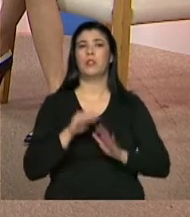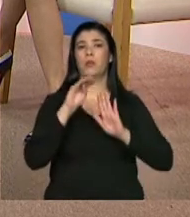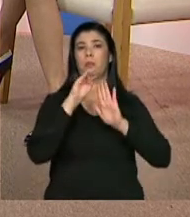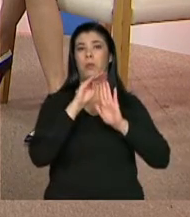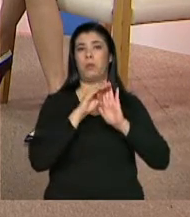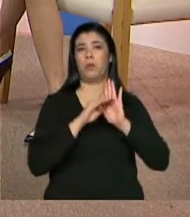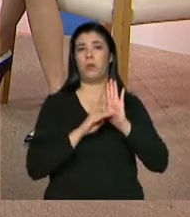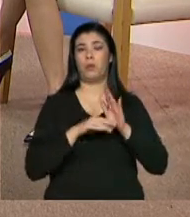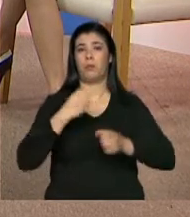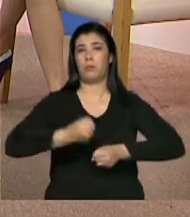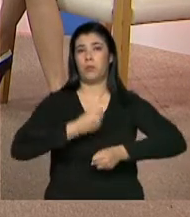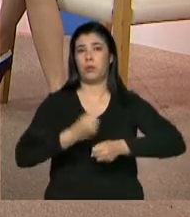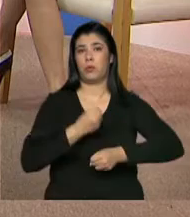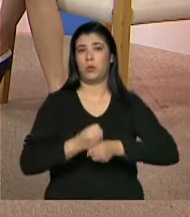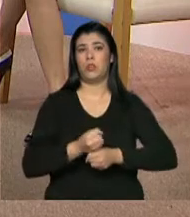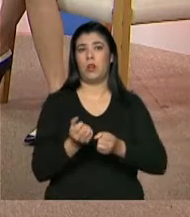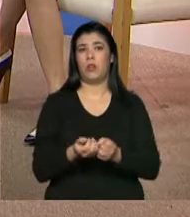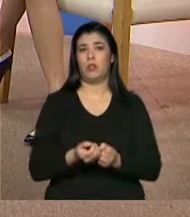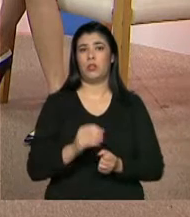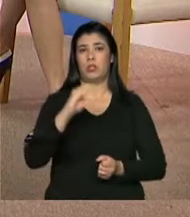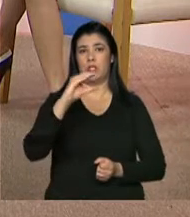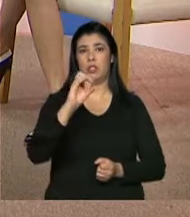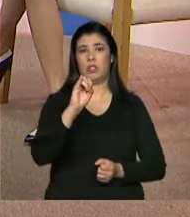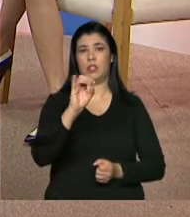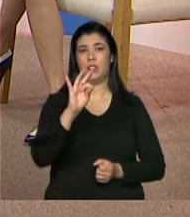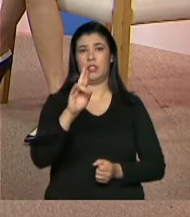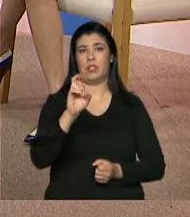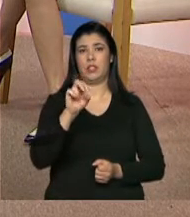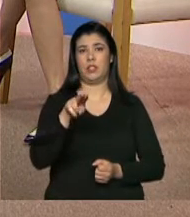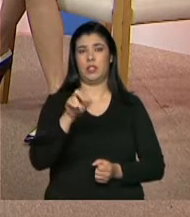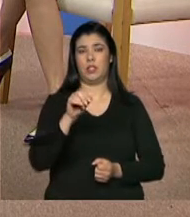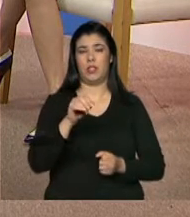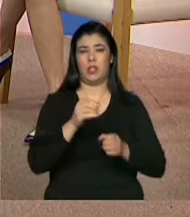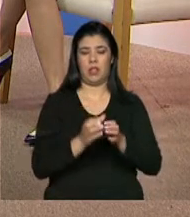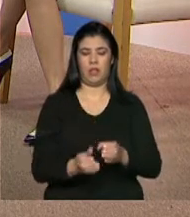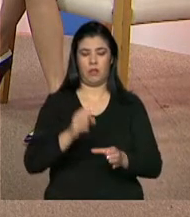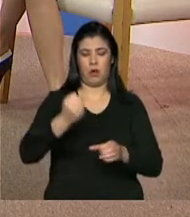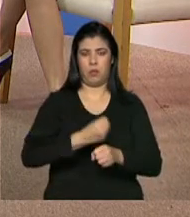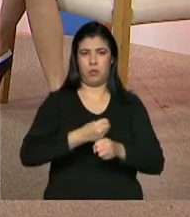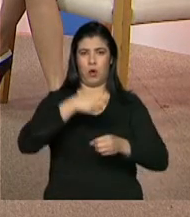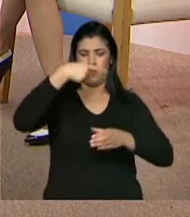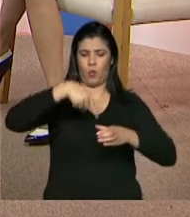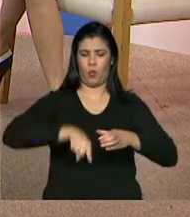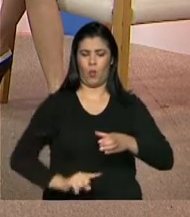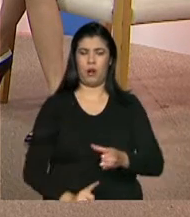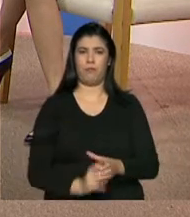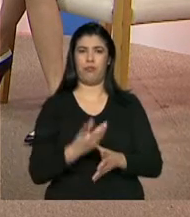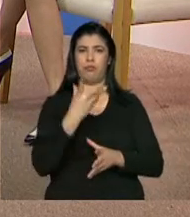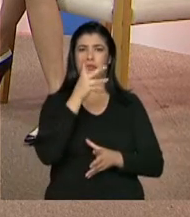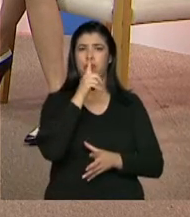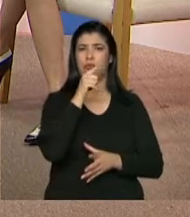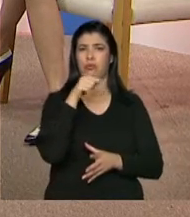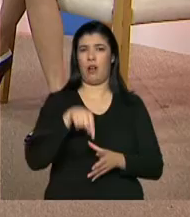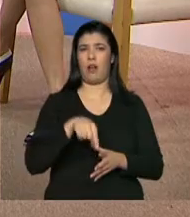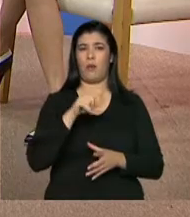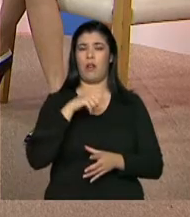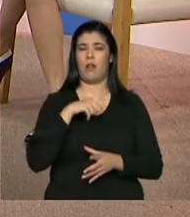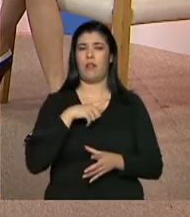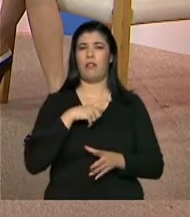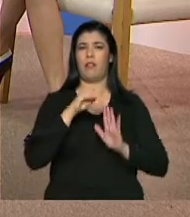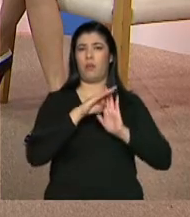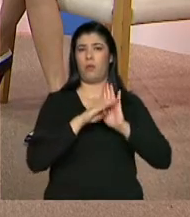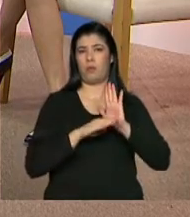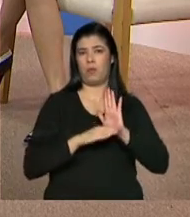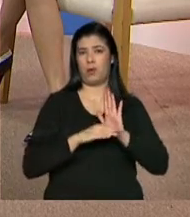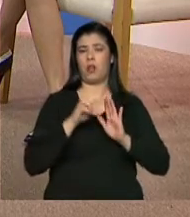cisternas do próprio Ministério do Desenvolvimento Social, em conjunto com outros Ministérios da Esplanada, com o Ministério de Integração Social, olha,